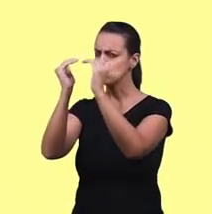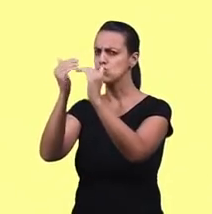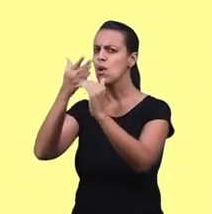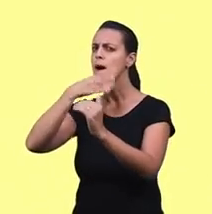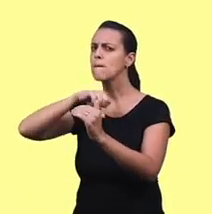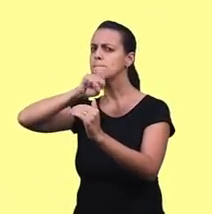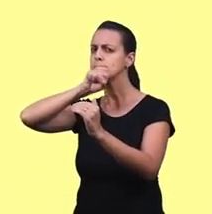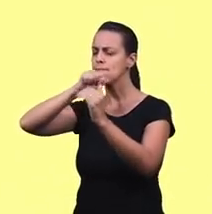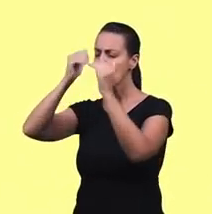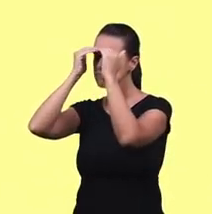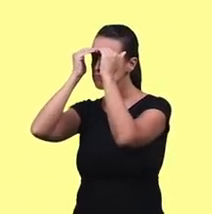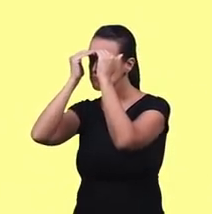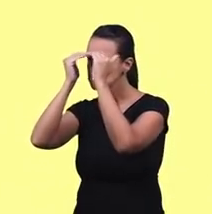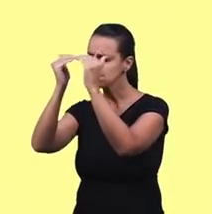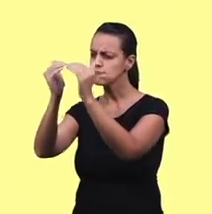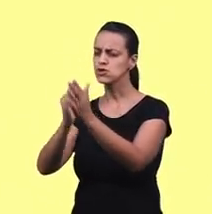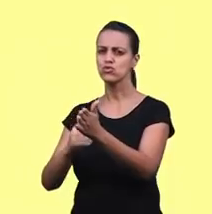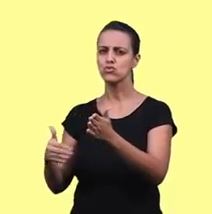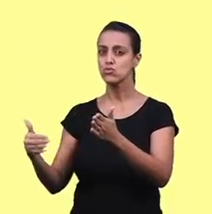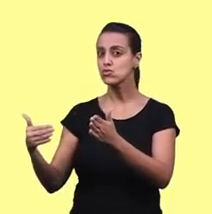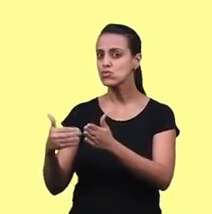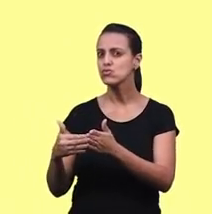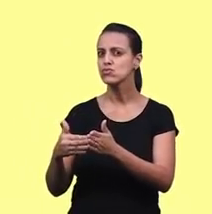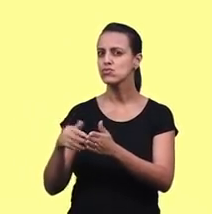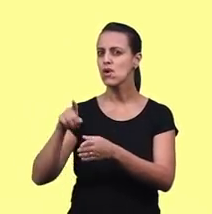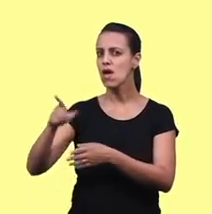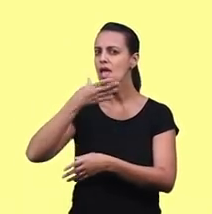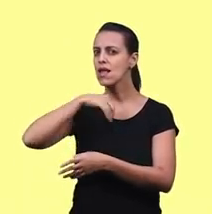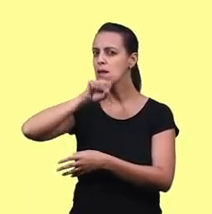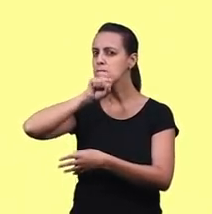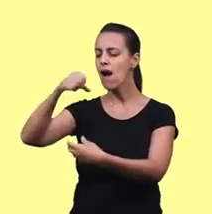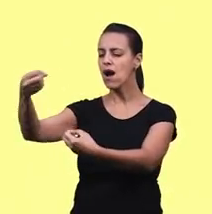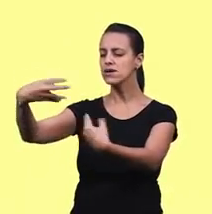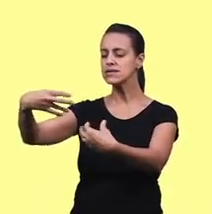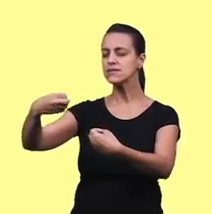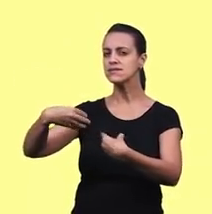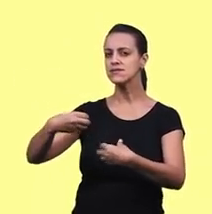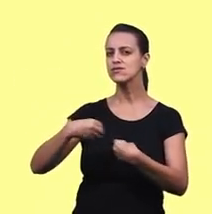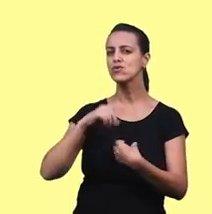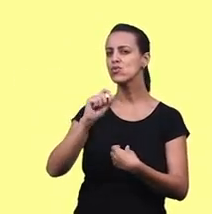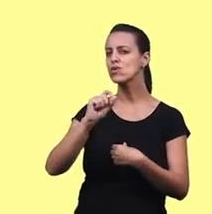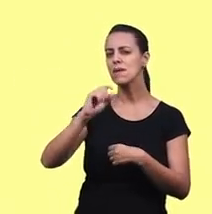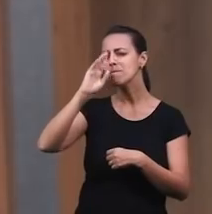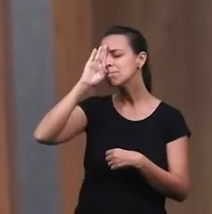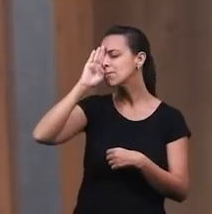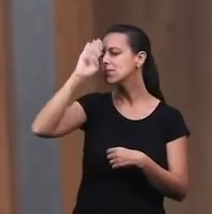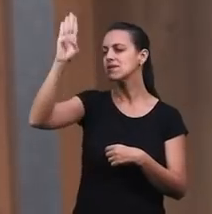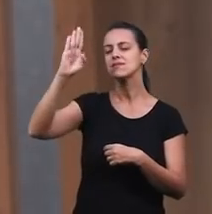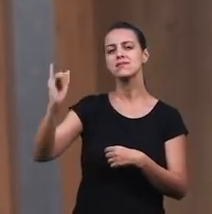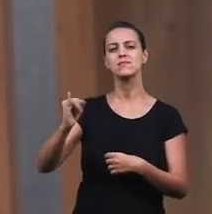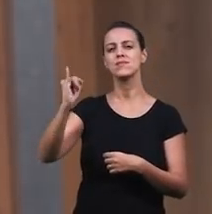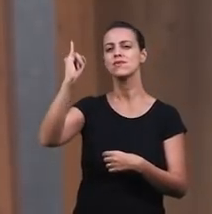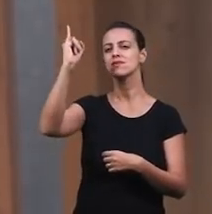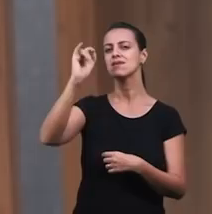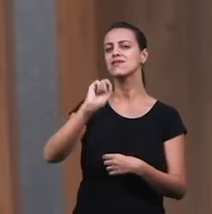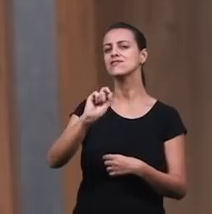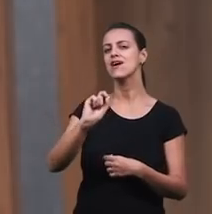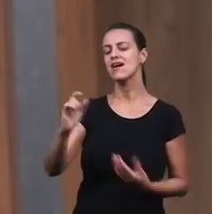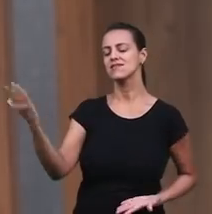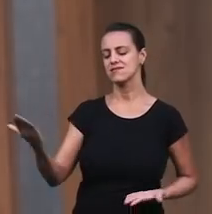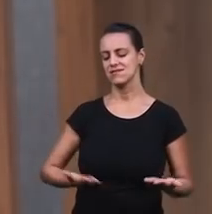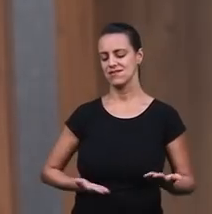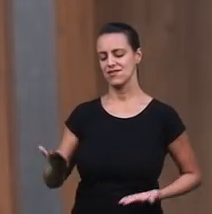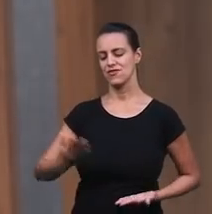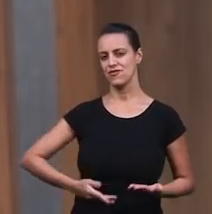pai que José aprendeu Que a coisa mais importante era servir a Deus José aprendeu